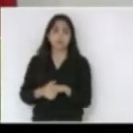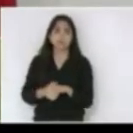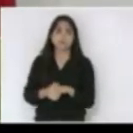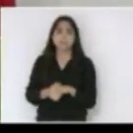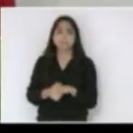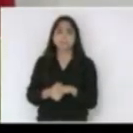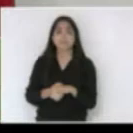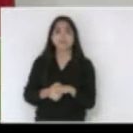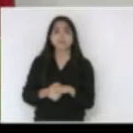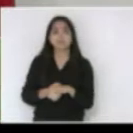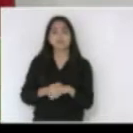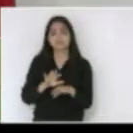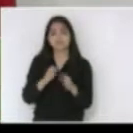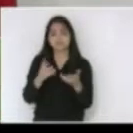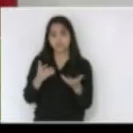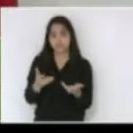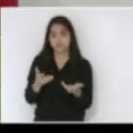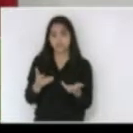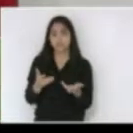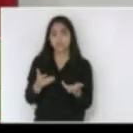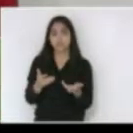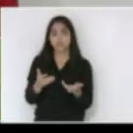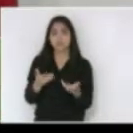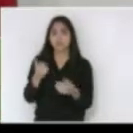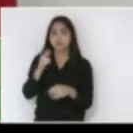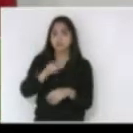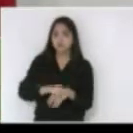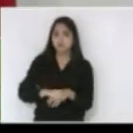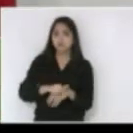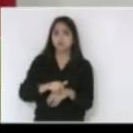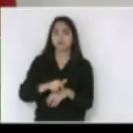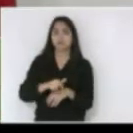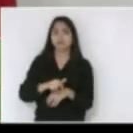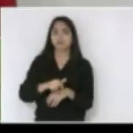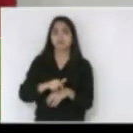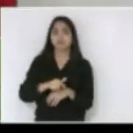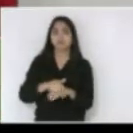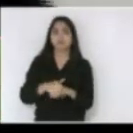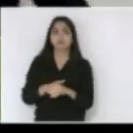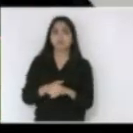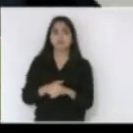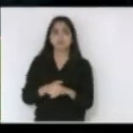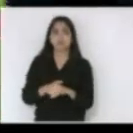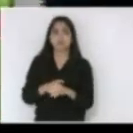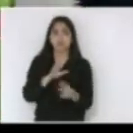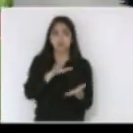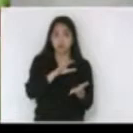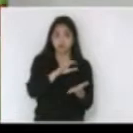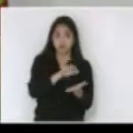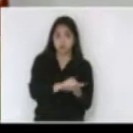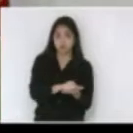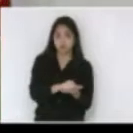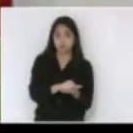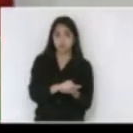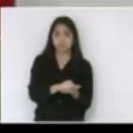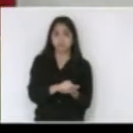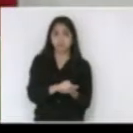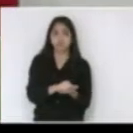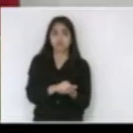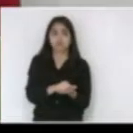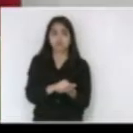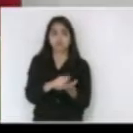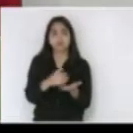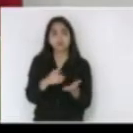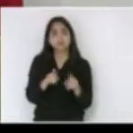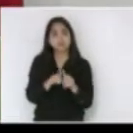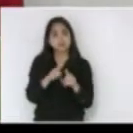mas quero senhor presidente mais uma vez aqui registrar e